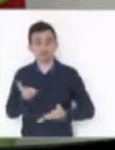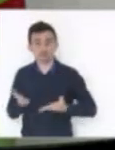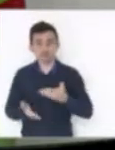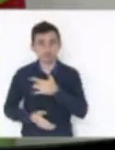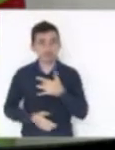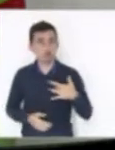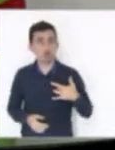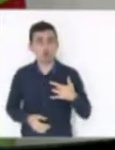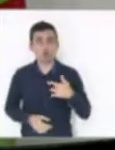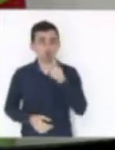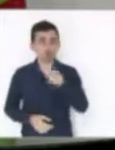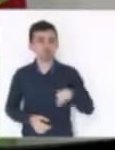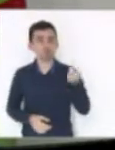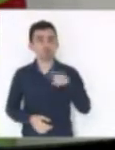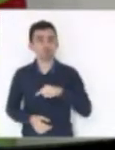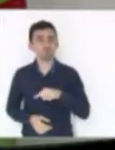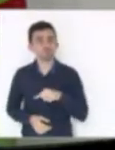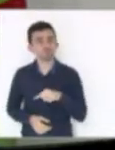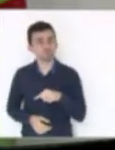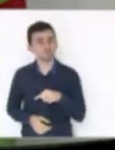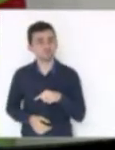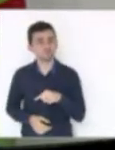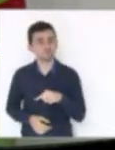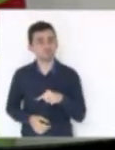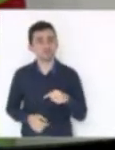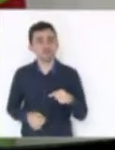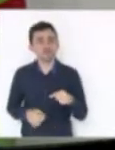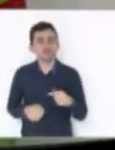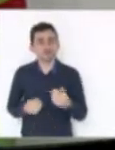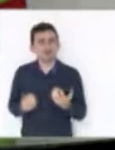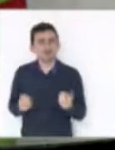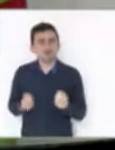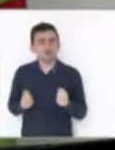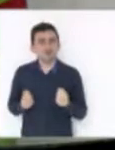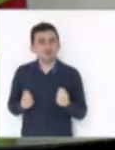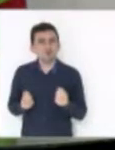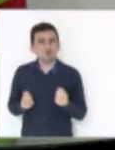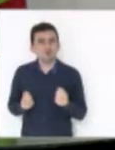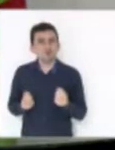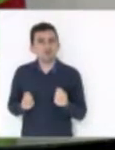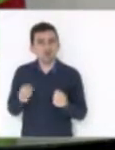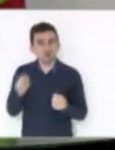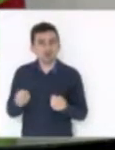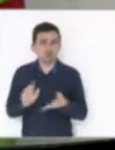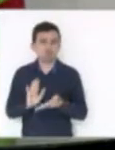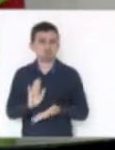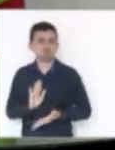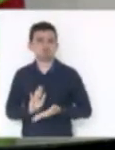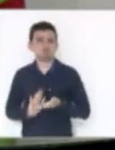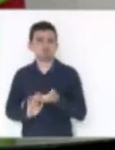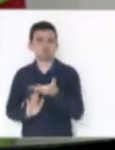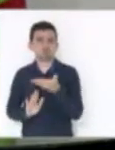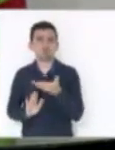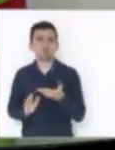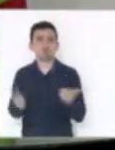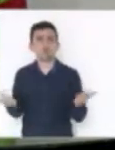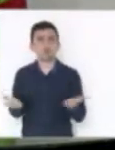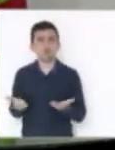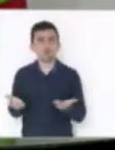negado. Então, até que ponto esse superávit que hoje